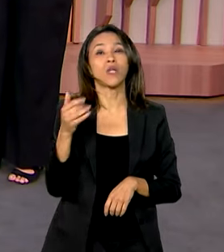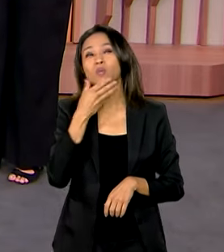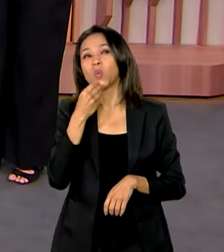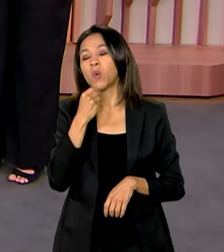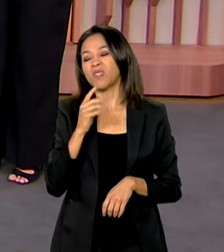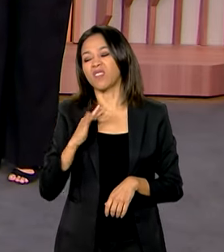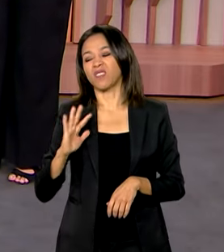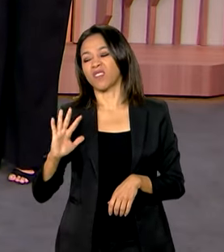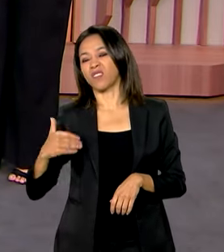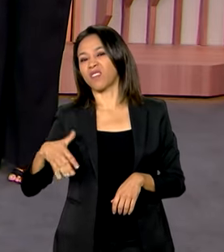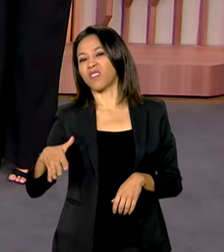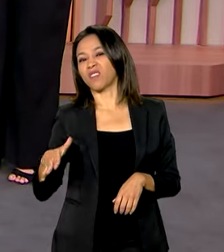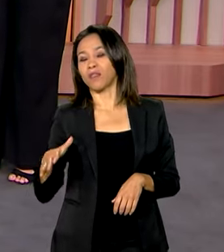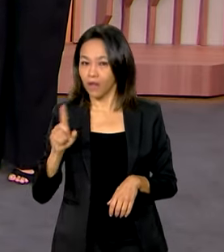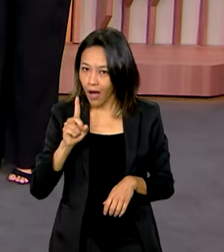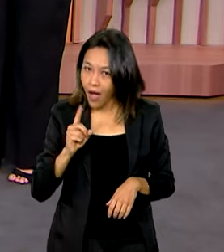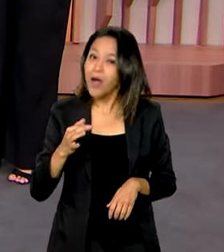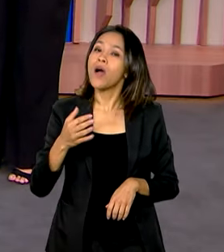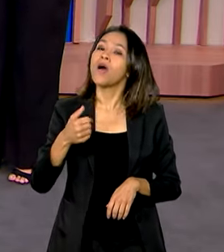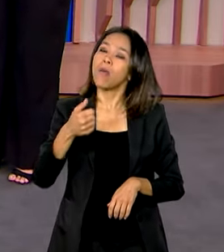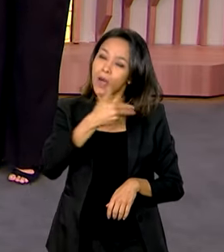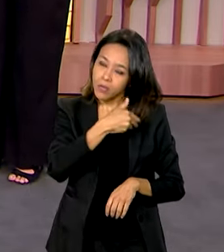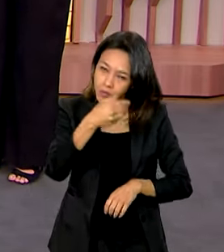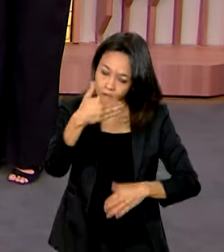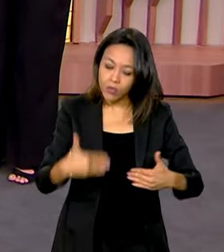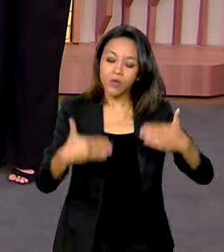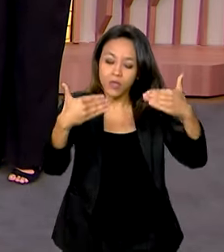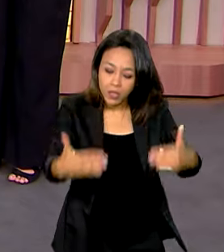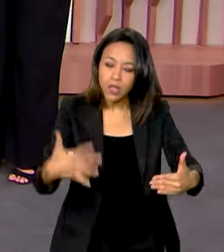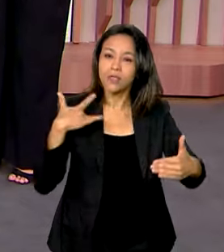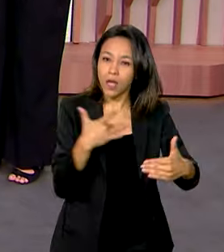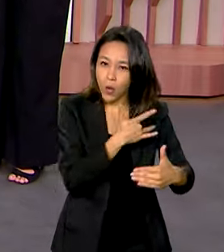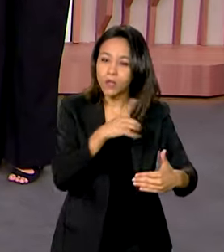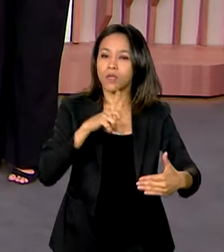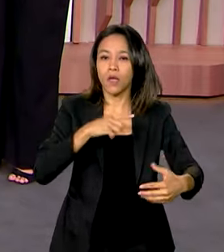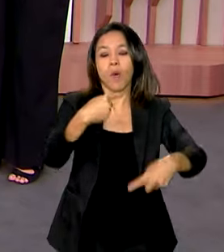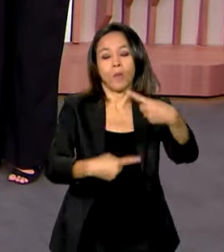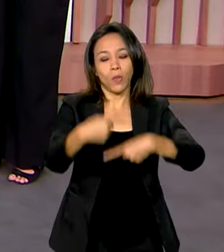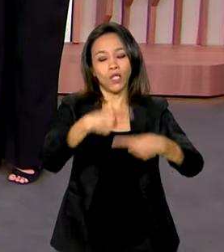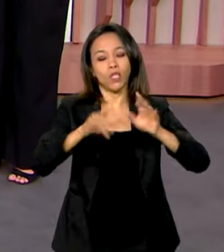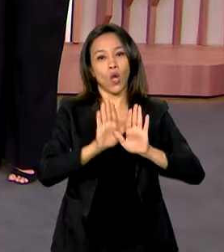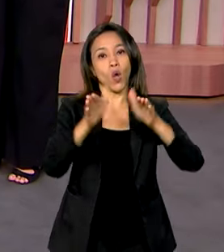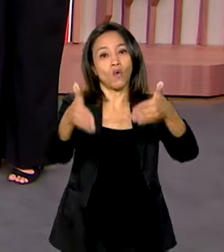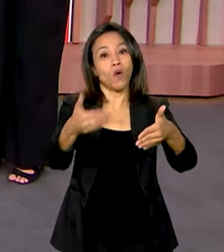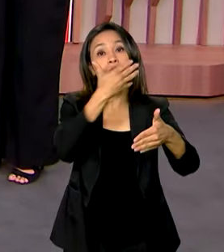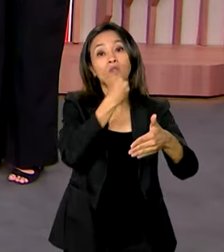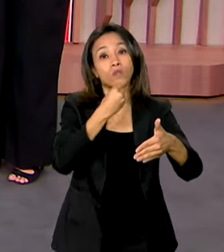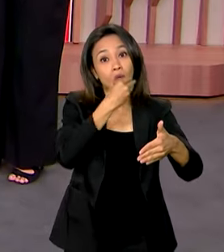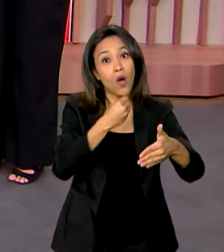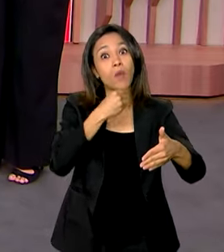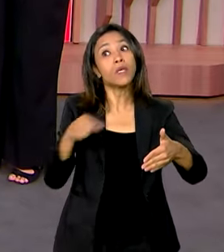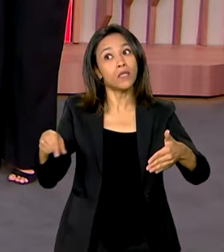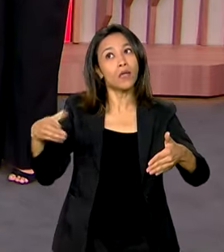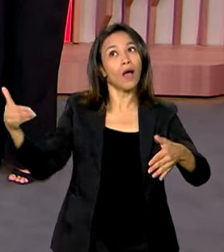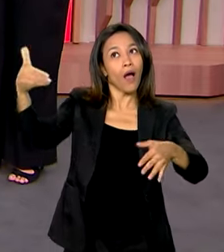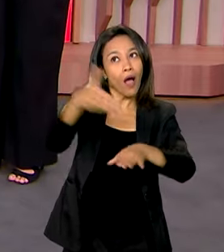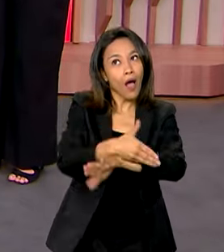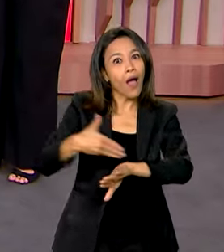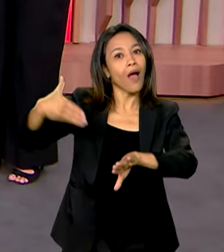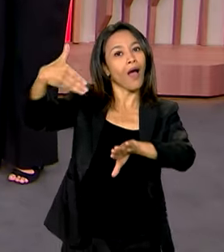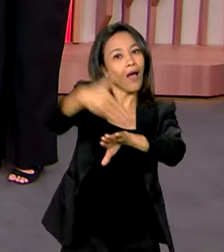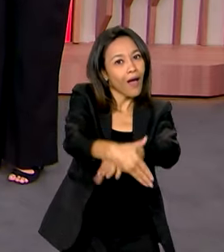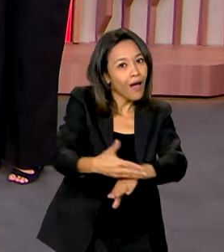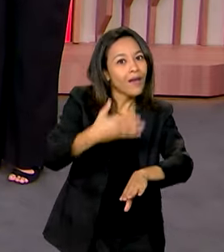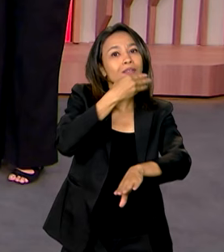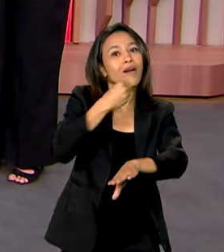plano, mas o Ministério tem uma política para atender esses homens. Então, eles têm melhorado a frequência e a ida aos médicos. Inclusive, a